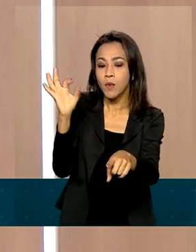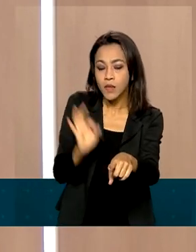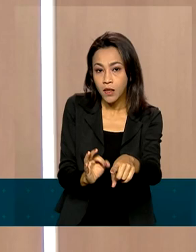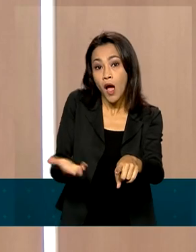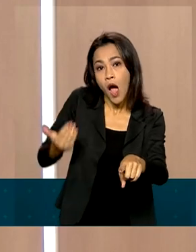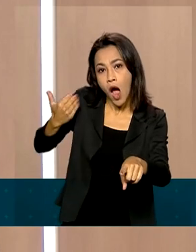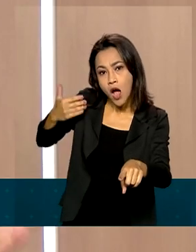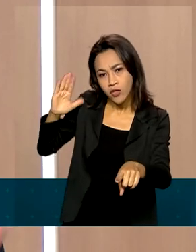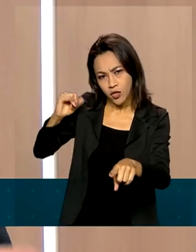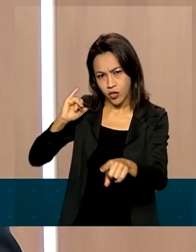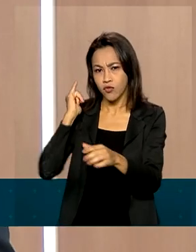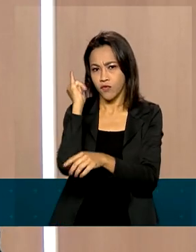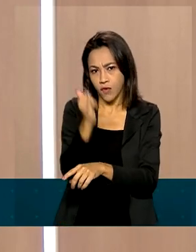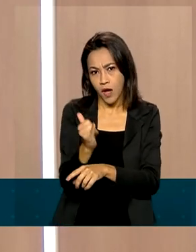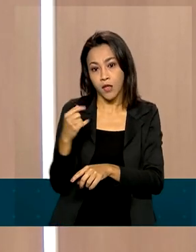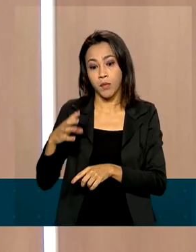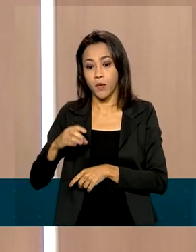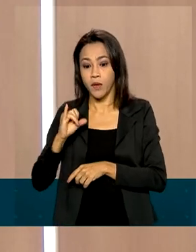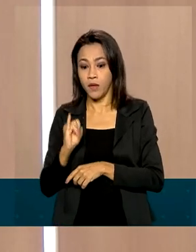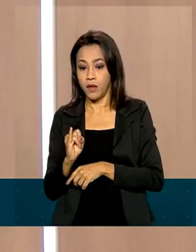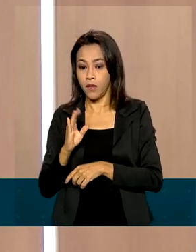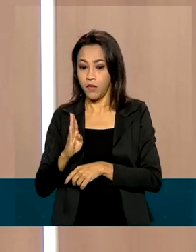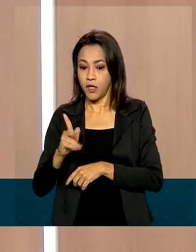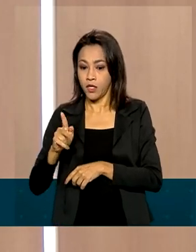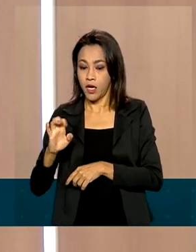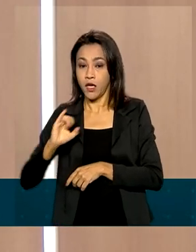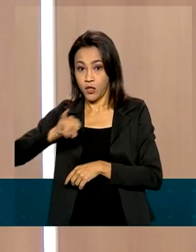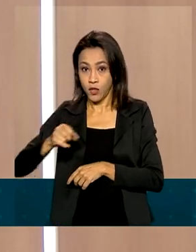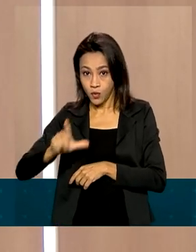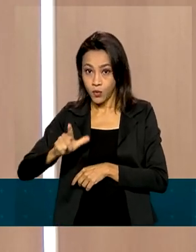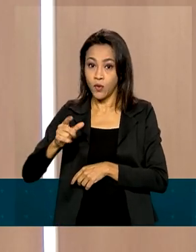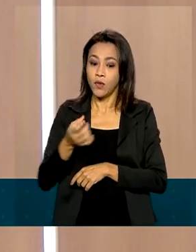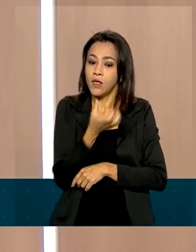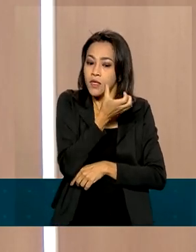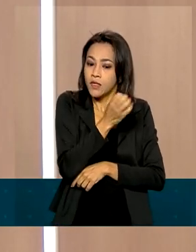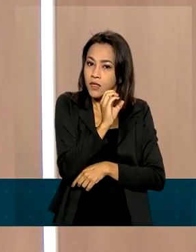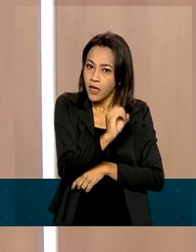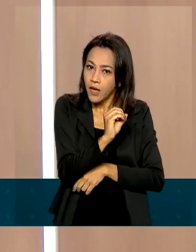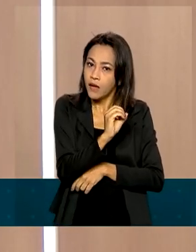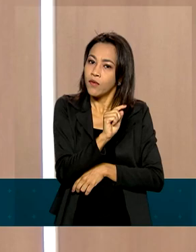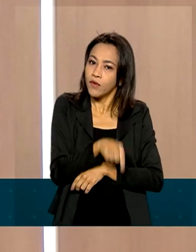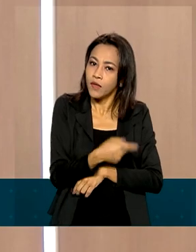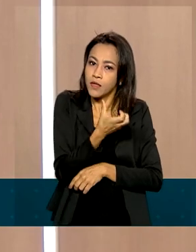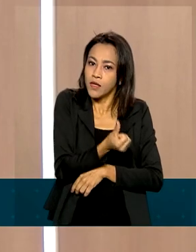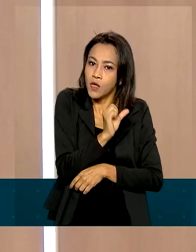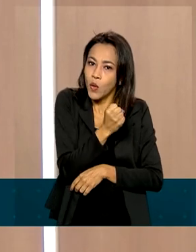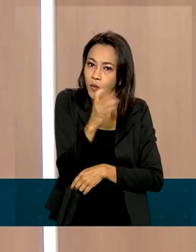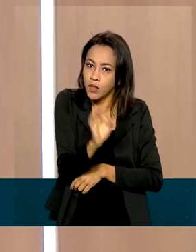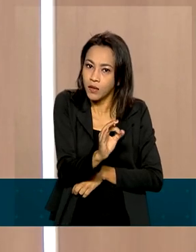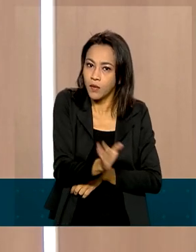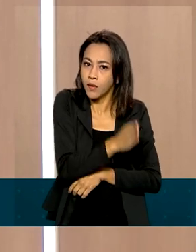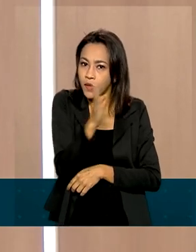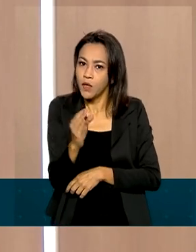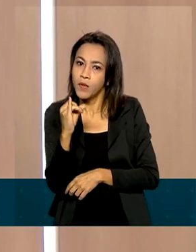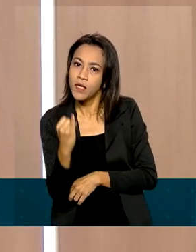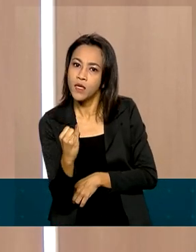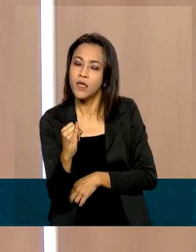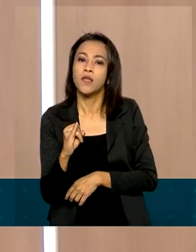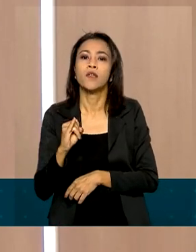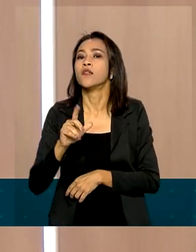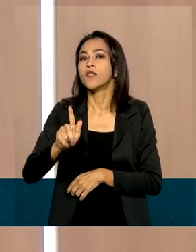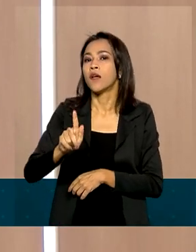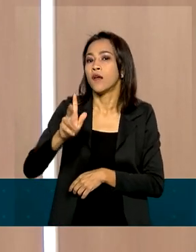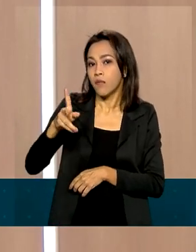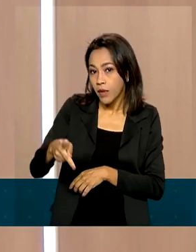publicados. Um pelo IBGE, que é IPCA de julho, que foi 0,68% de queda. E o IGP 10, publicado pela